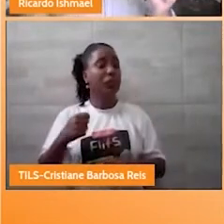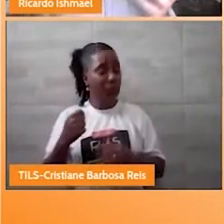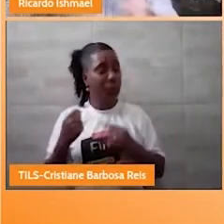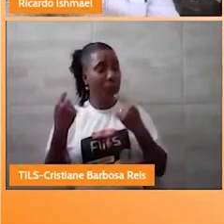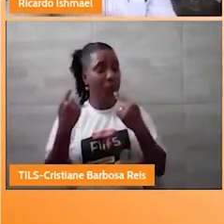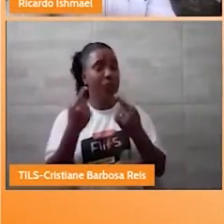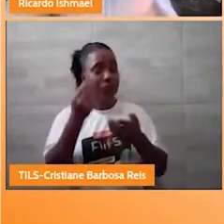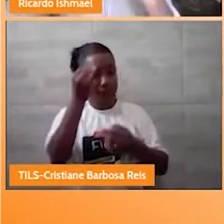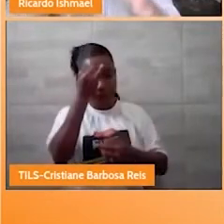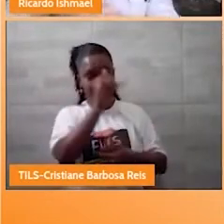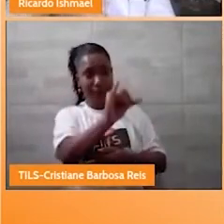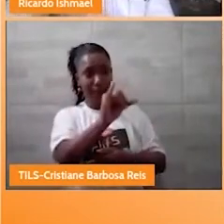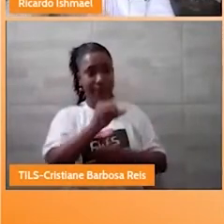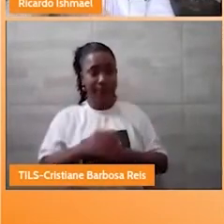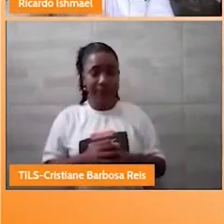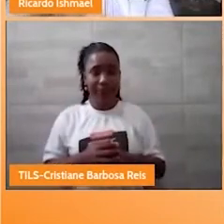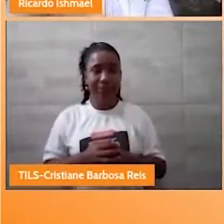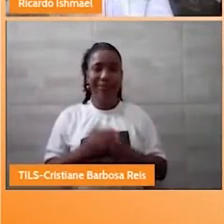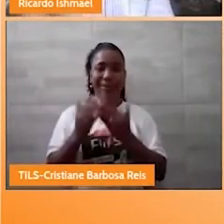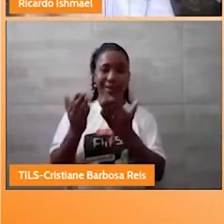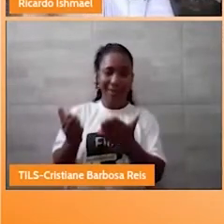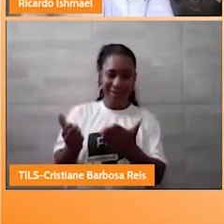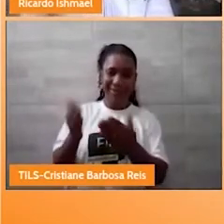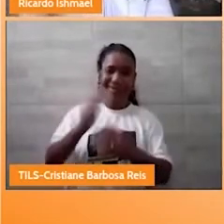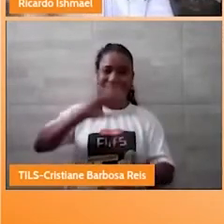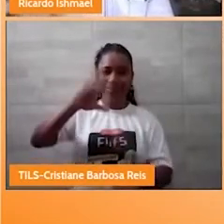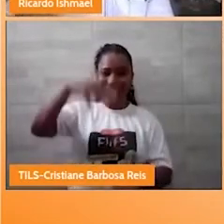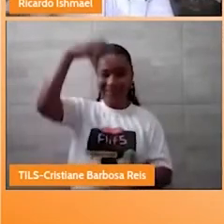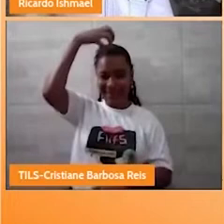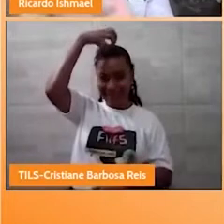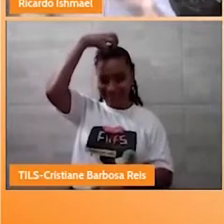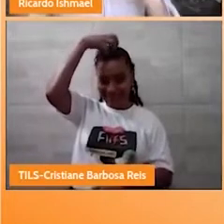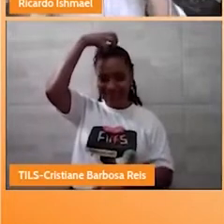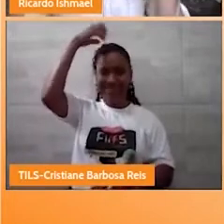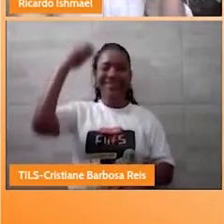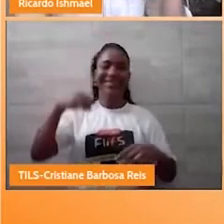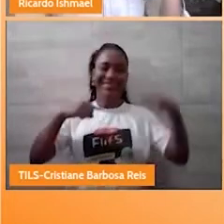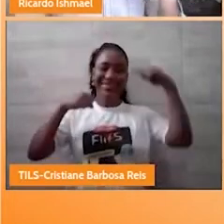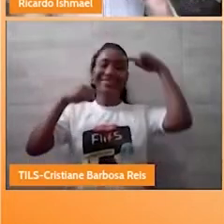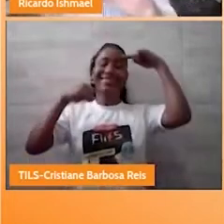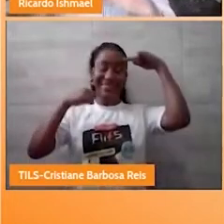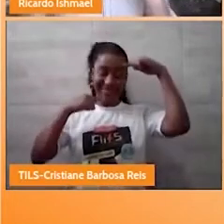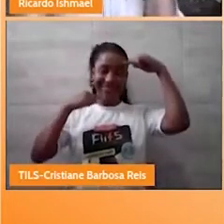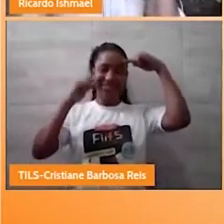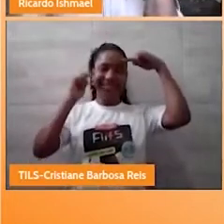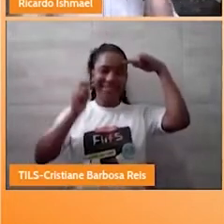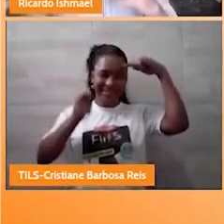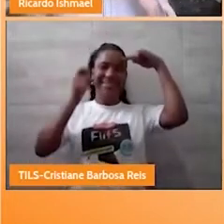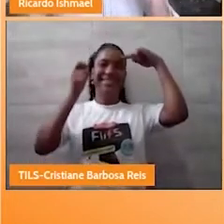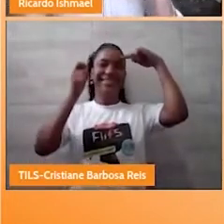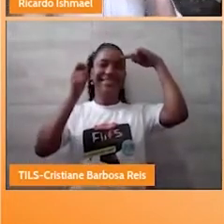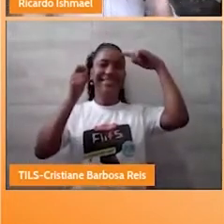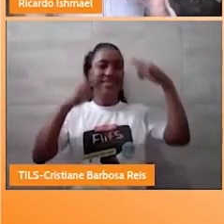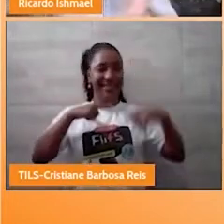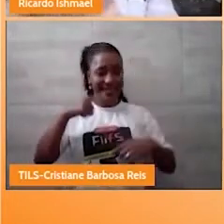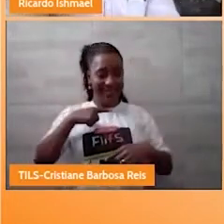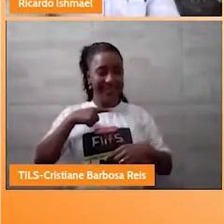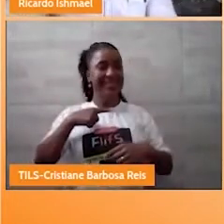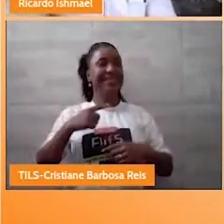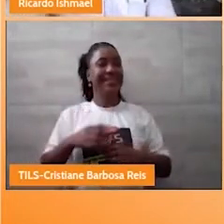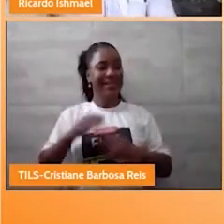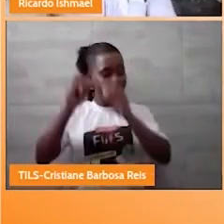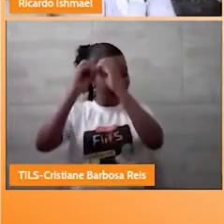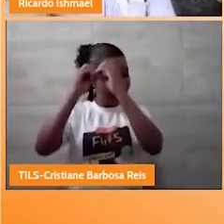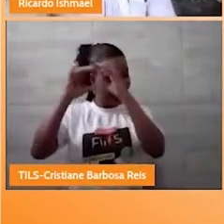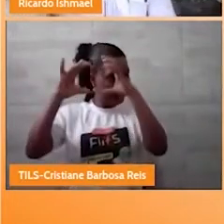lá que sonha em ser princesa. Ela está, portanto, usando uma coroa. Tem uma varinha mágica. E ela tem um poder de transformar as coisas à sua volta. Na imaginação